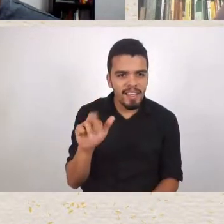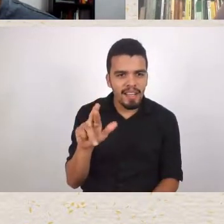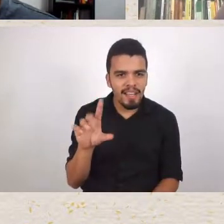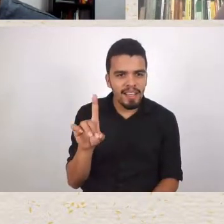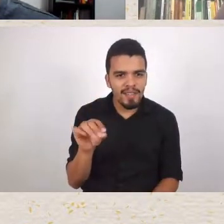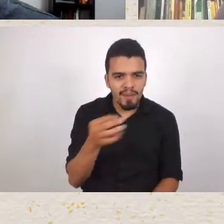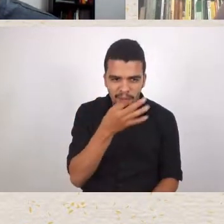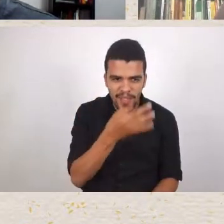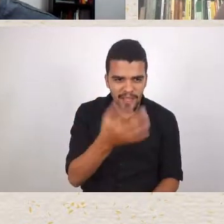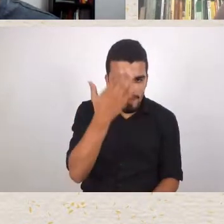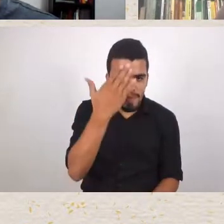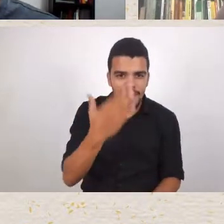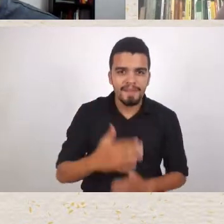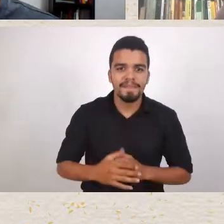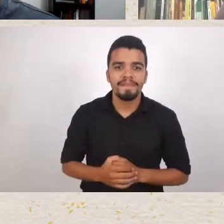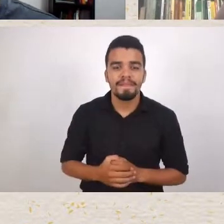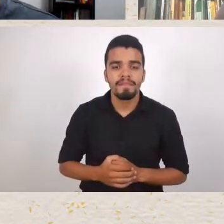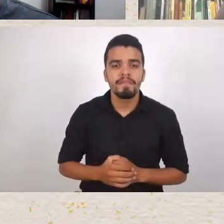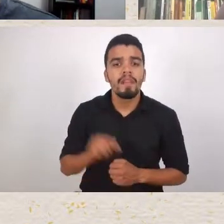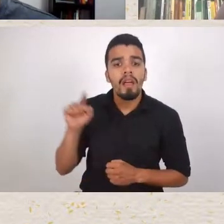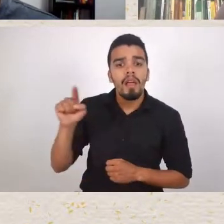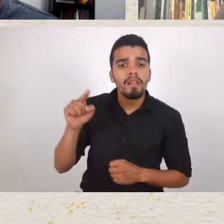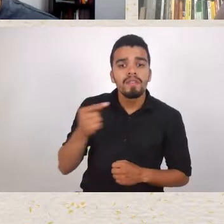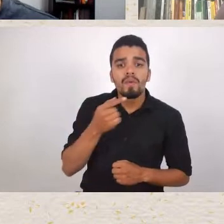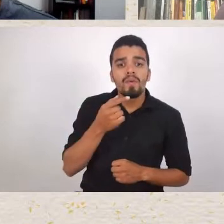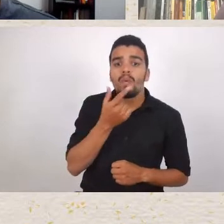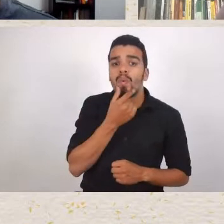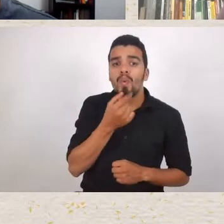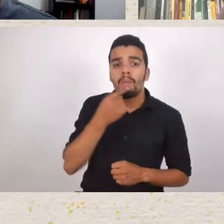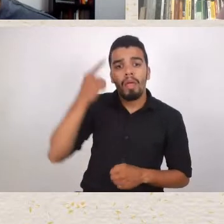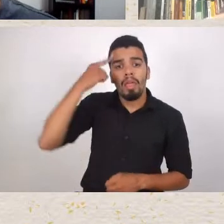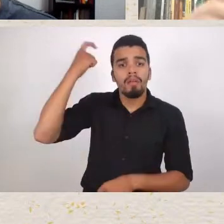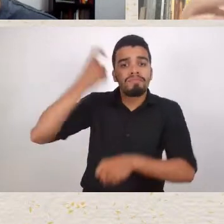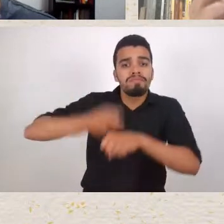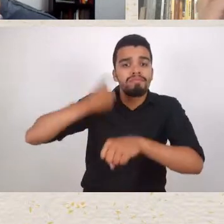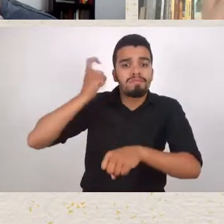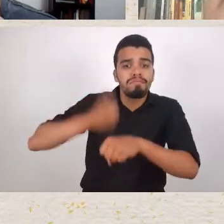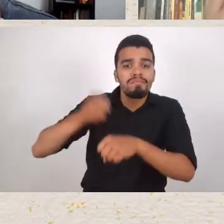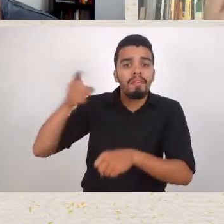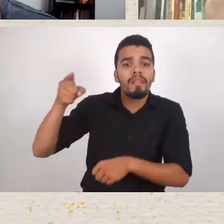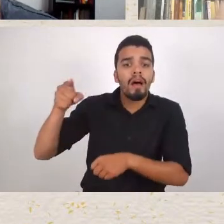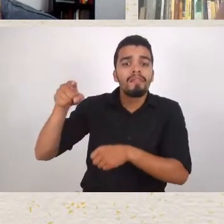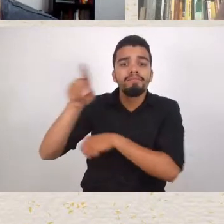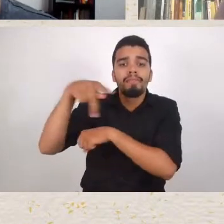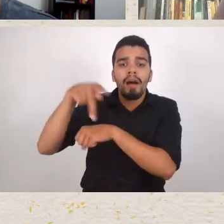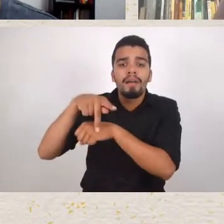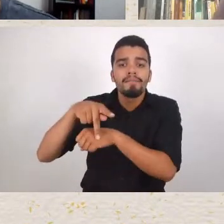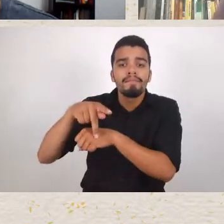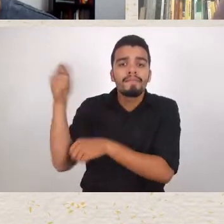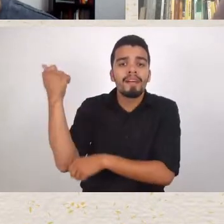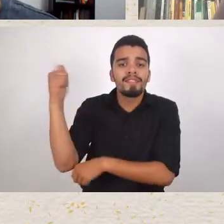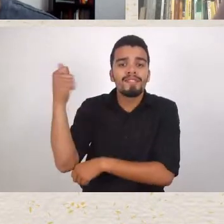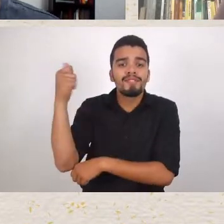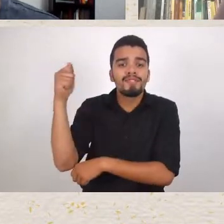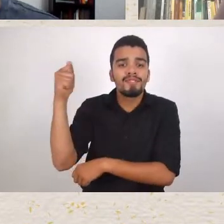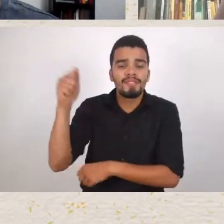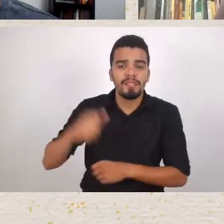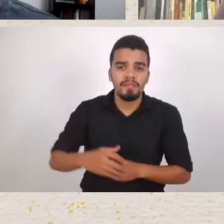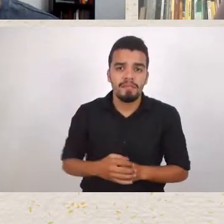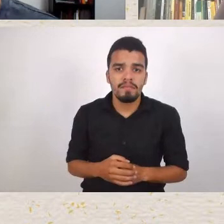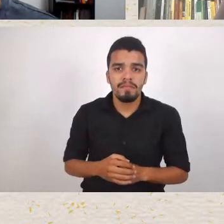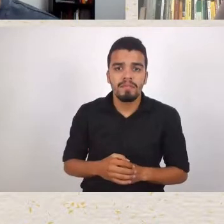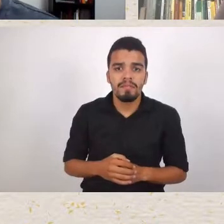Argentina É que ele É que ele Ele mancha A história Do